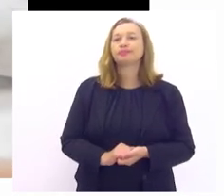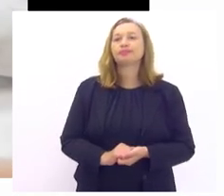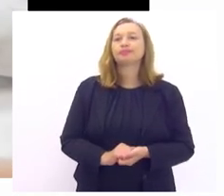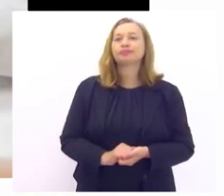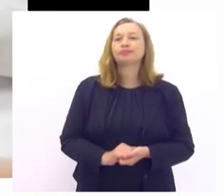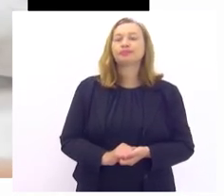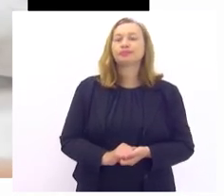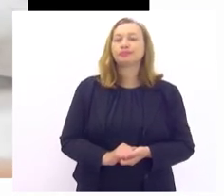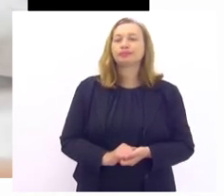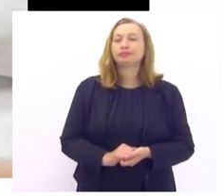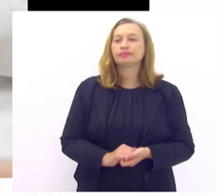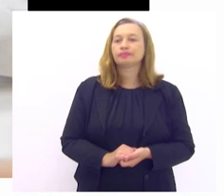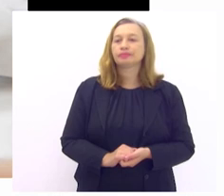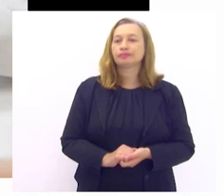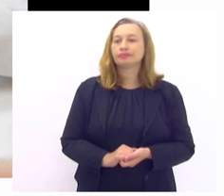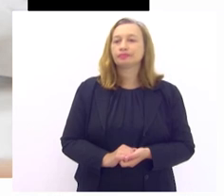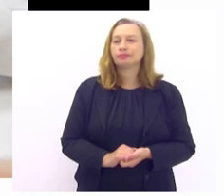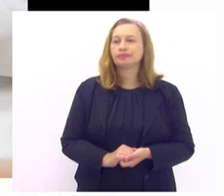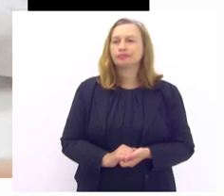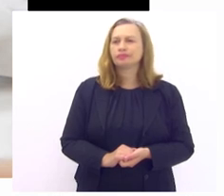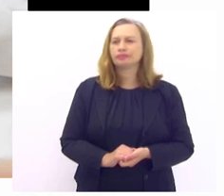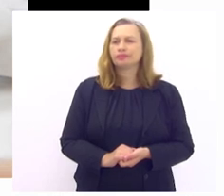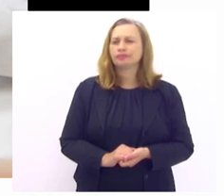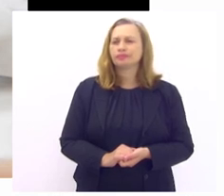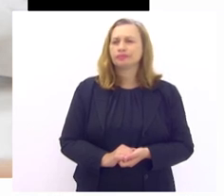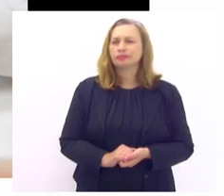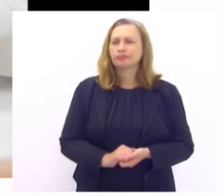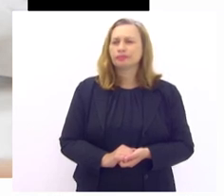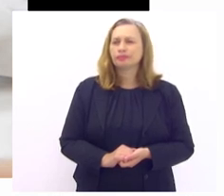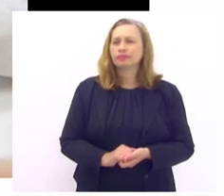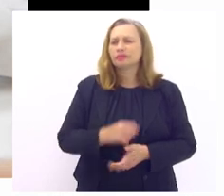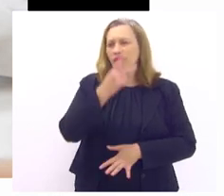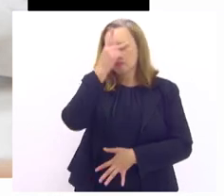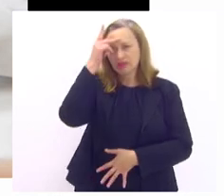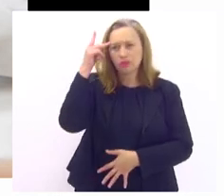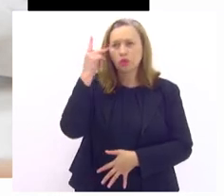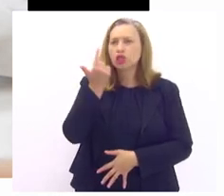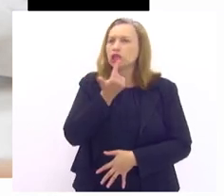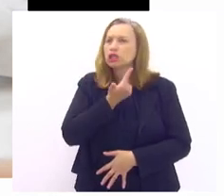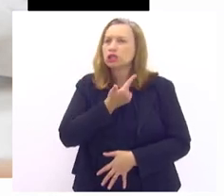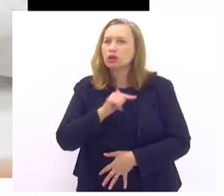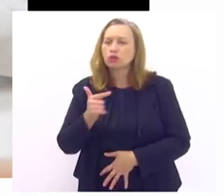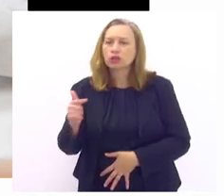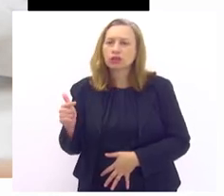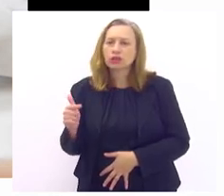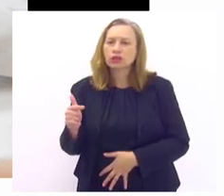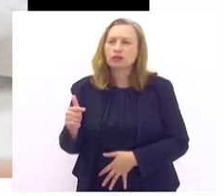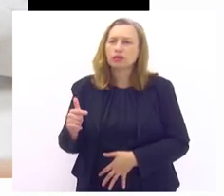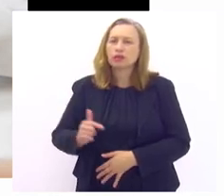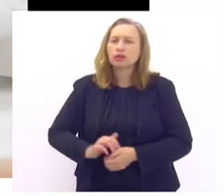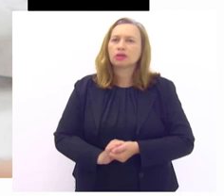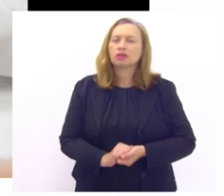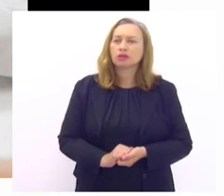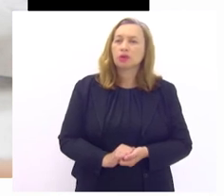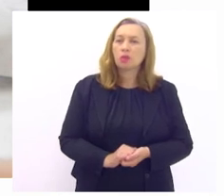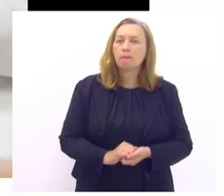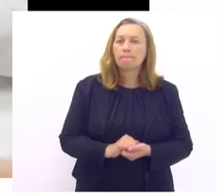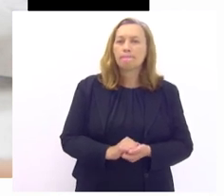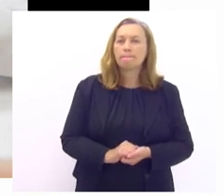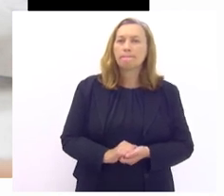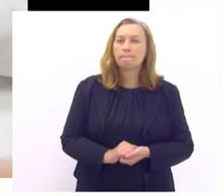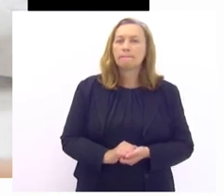e é essas pessoas elas não tem a a noção